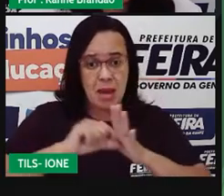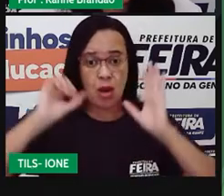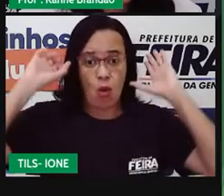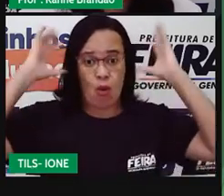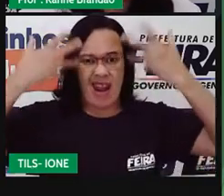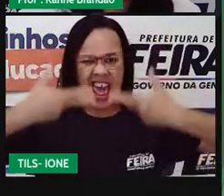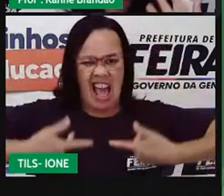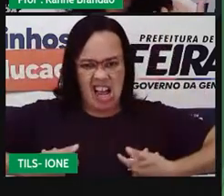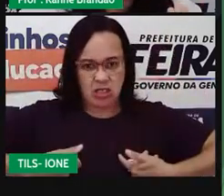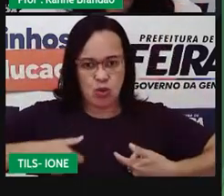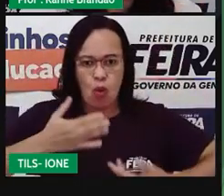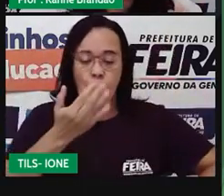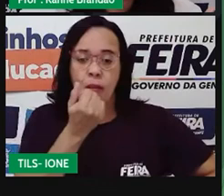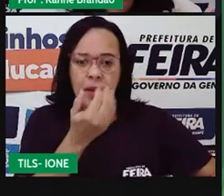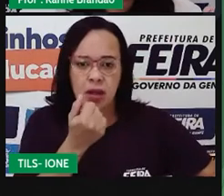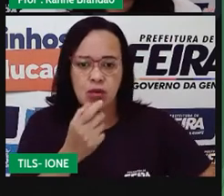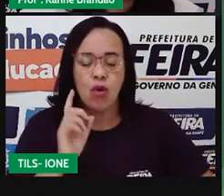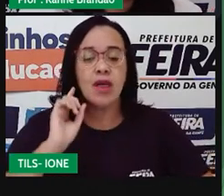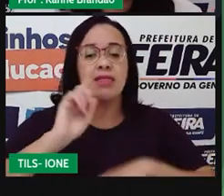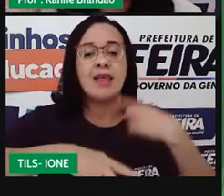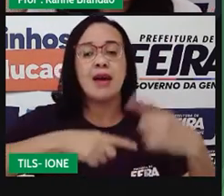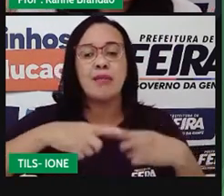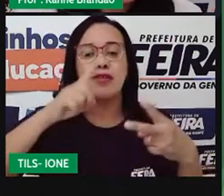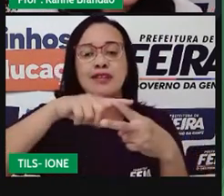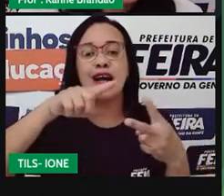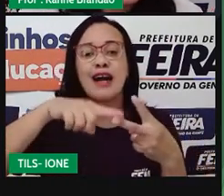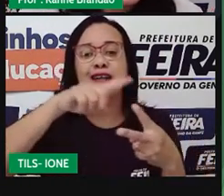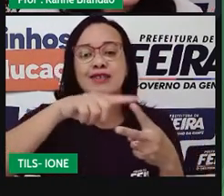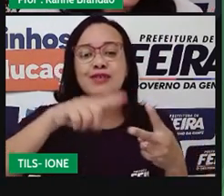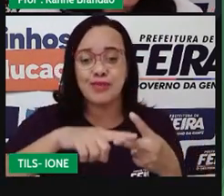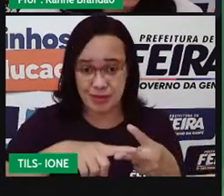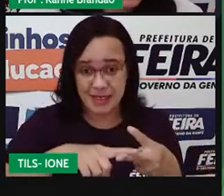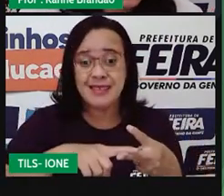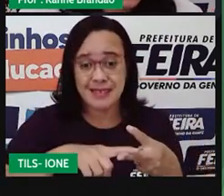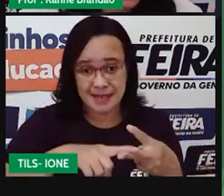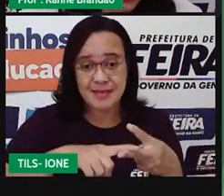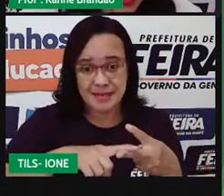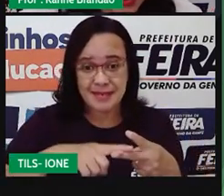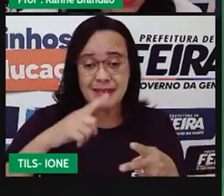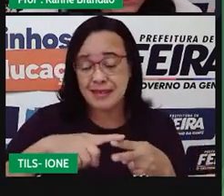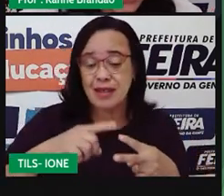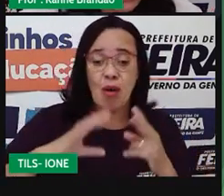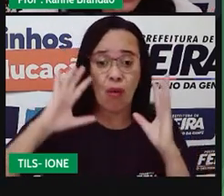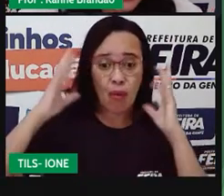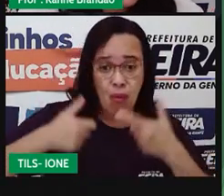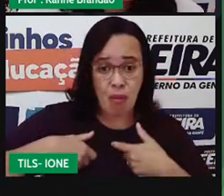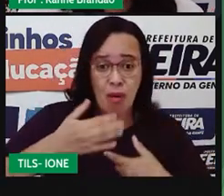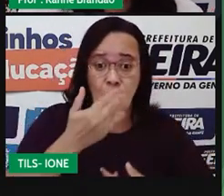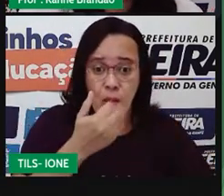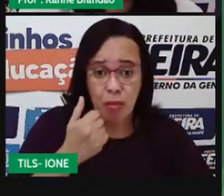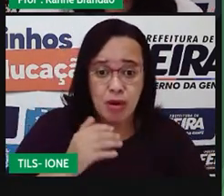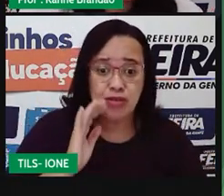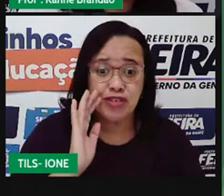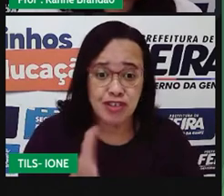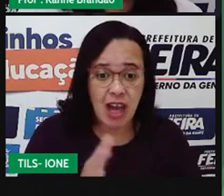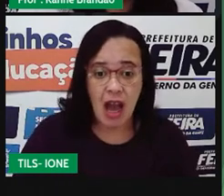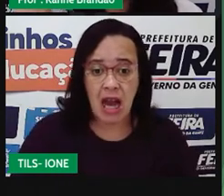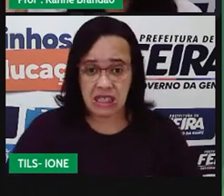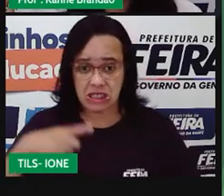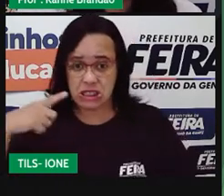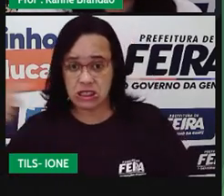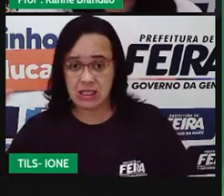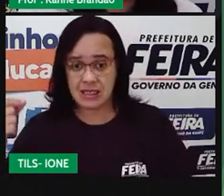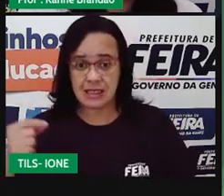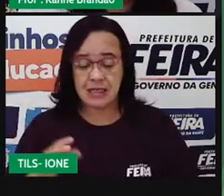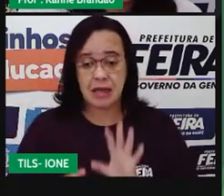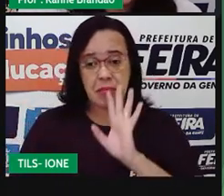Porque as hienas, elas estão se beneficiando da caça das leoas e do leão, só que elas também